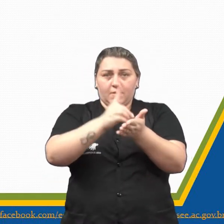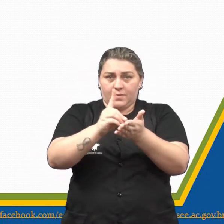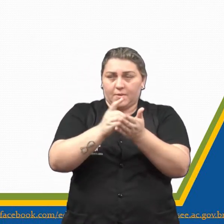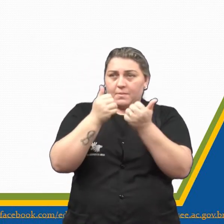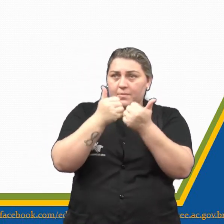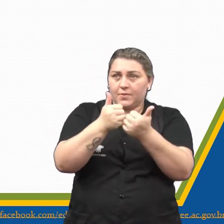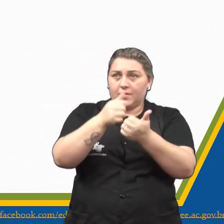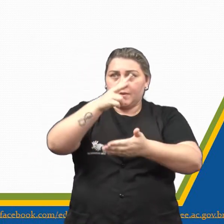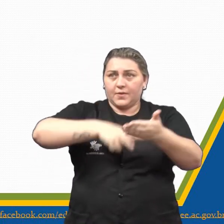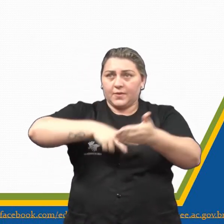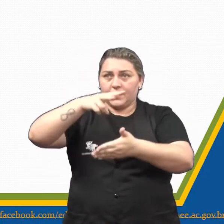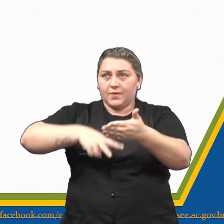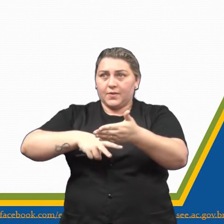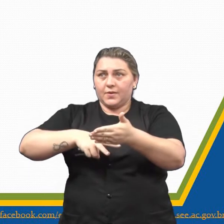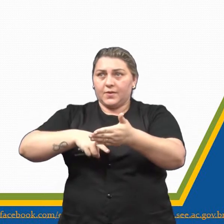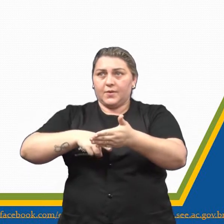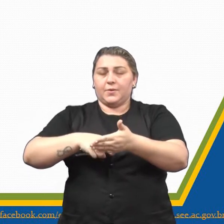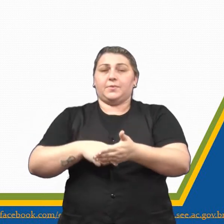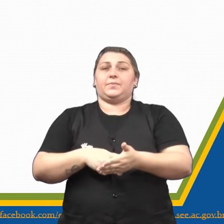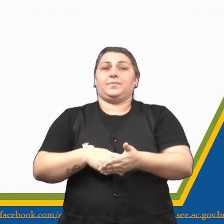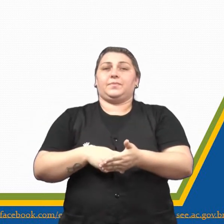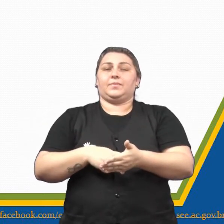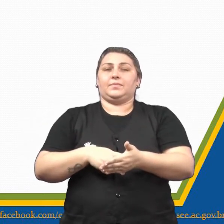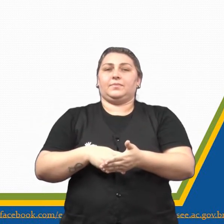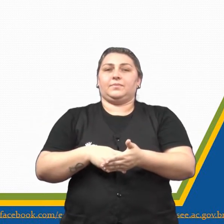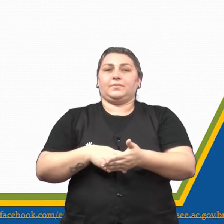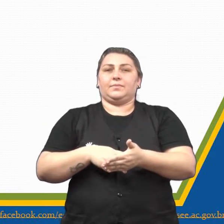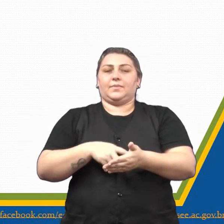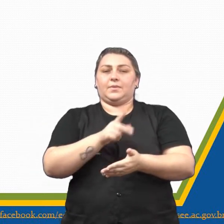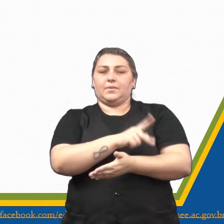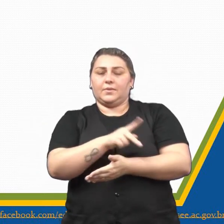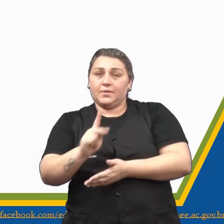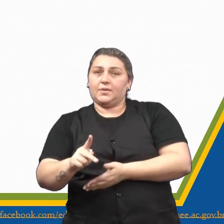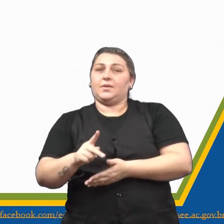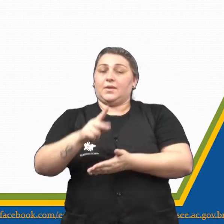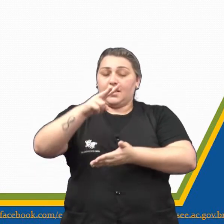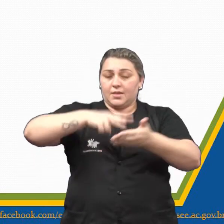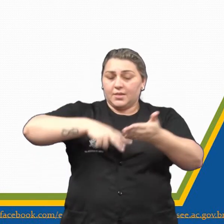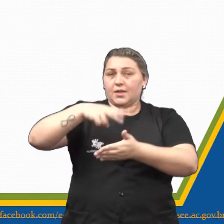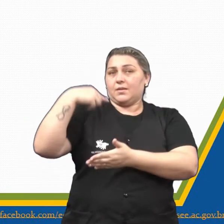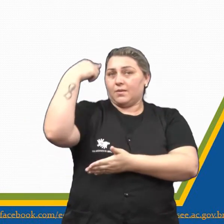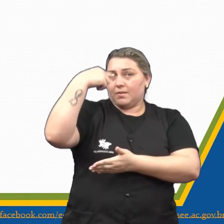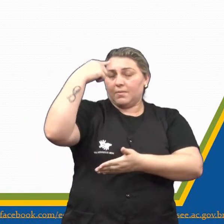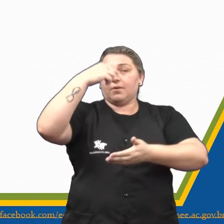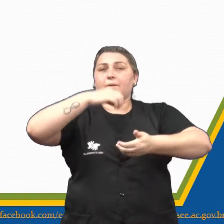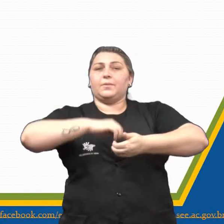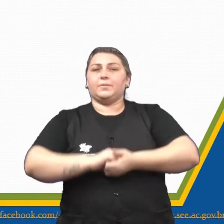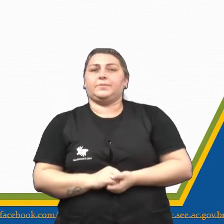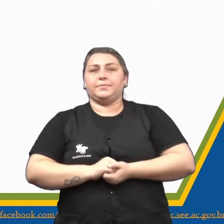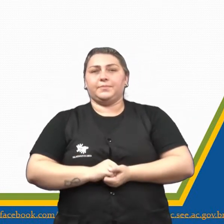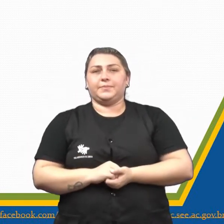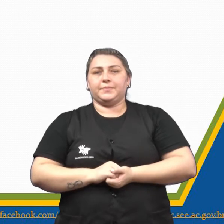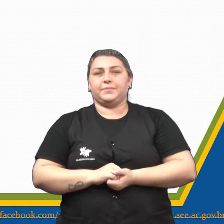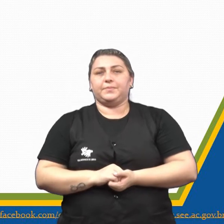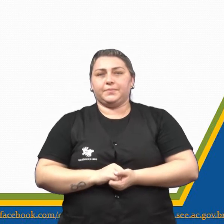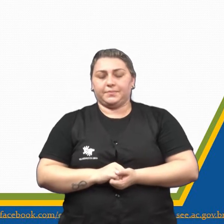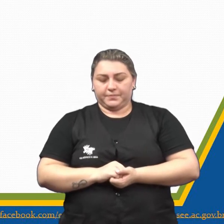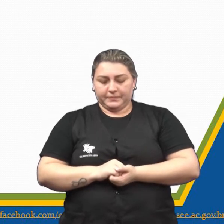Então, fazer a leitura. O domingo, fomos ao zoológico. O zoológico é um lugar muito